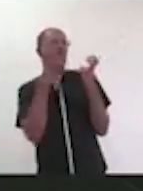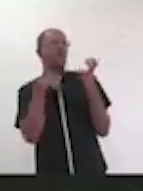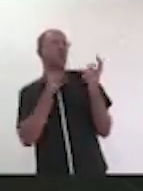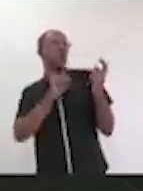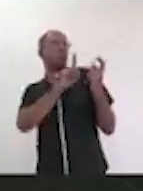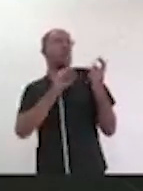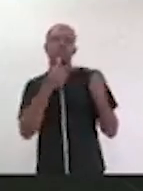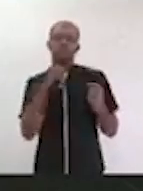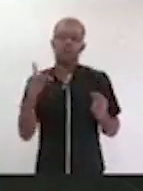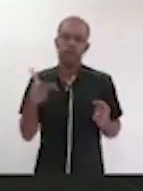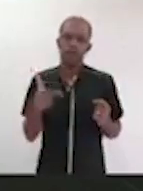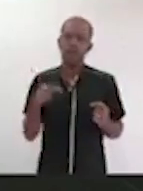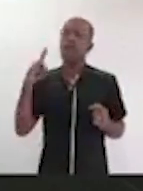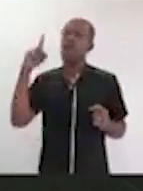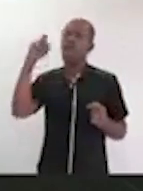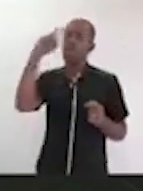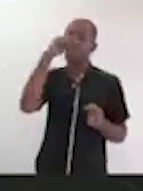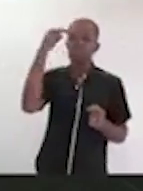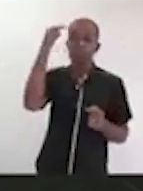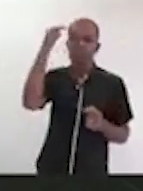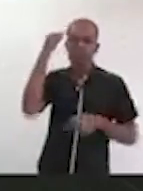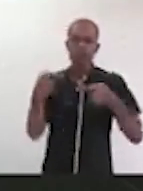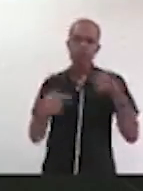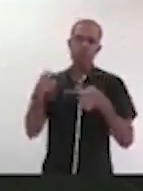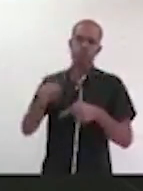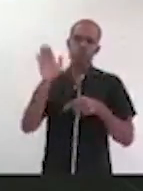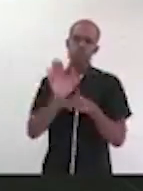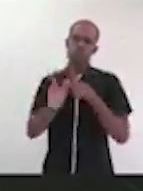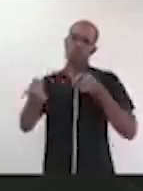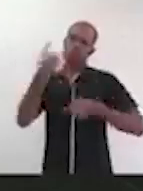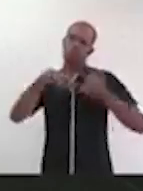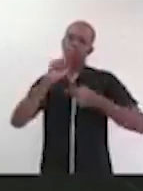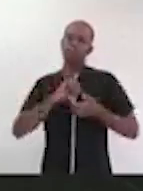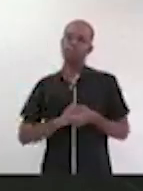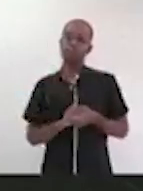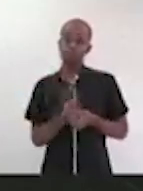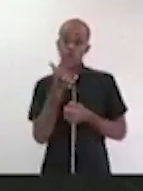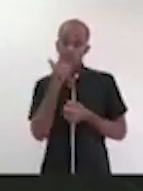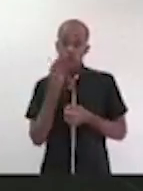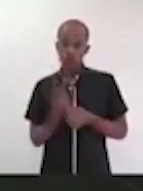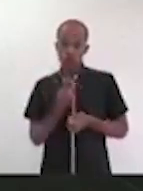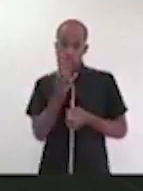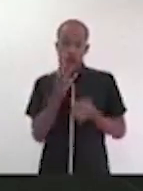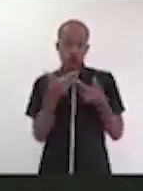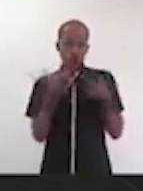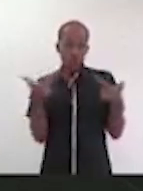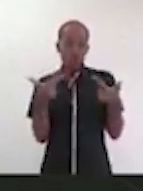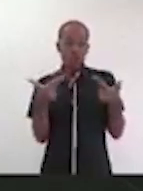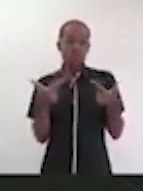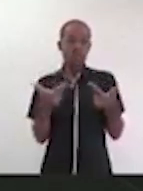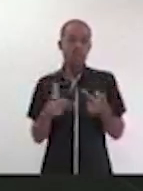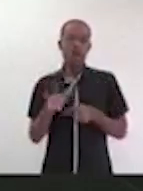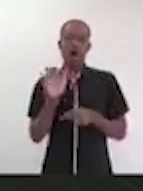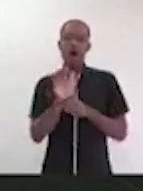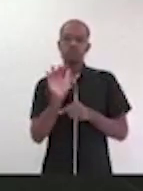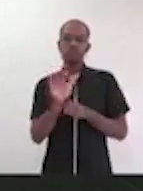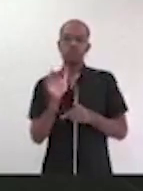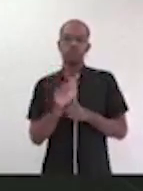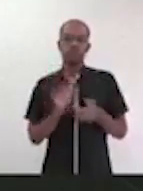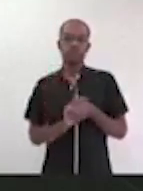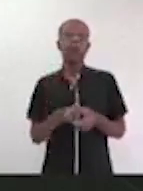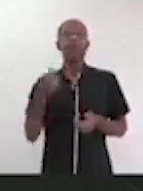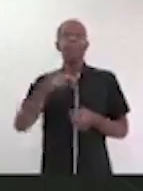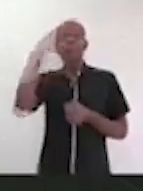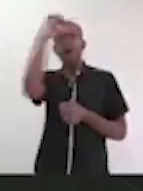você achar que a política pode ser um lugar de transformação. Então, eu acho que essas duas coisas também servem um pouco de fundo. A gente precisa aprender a